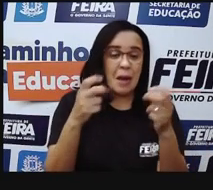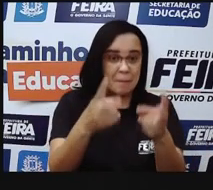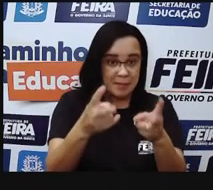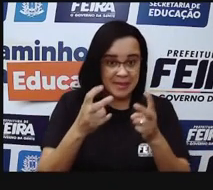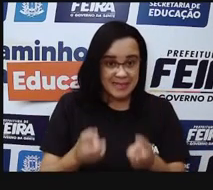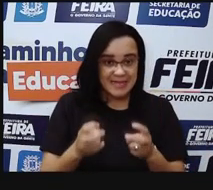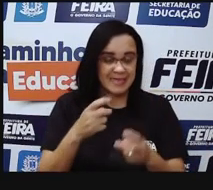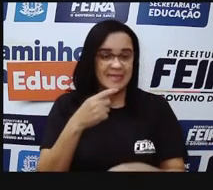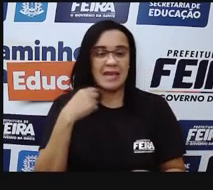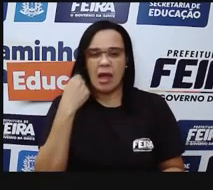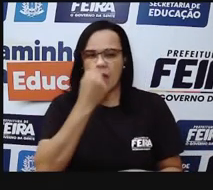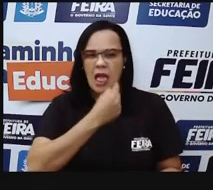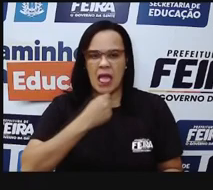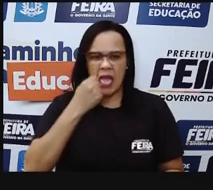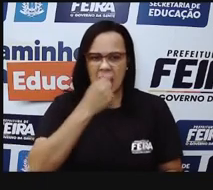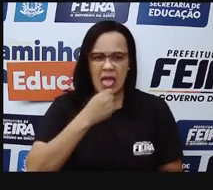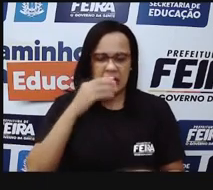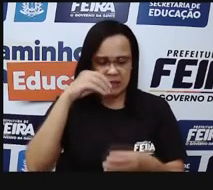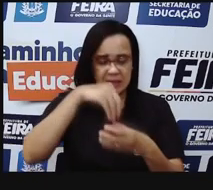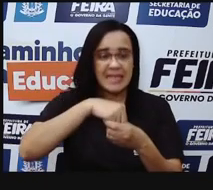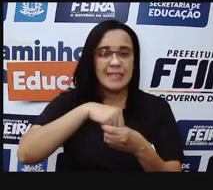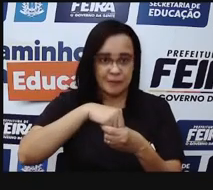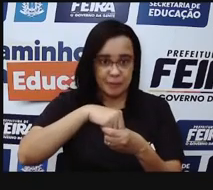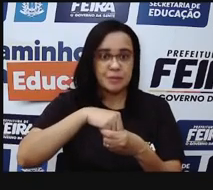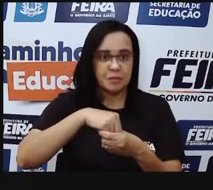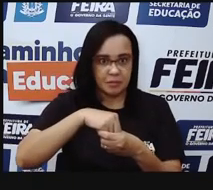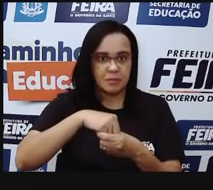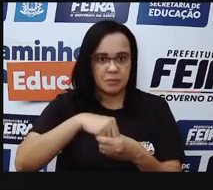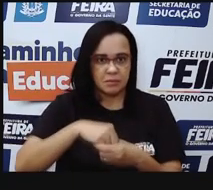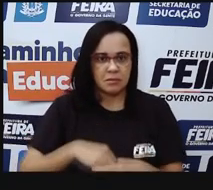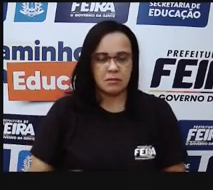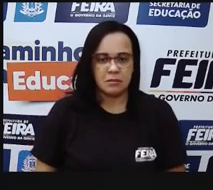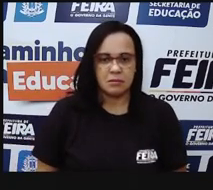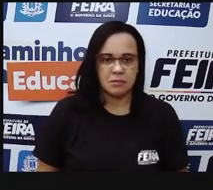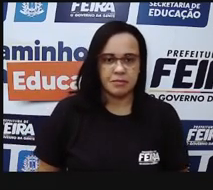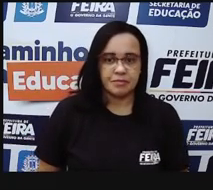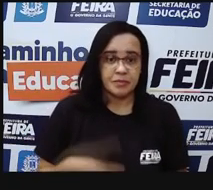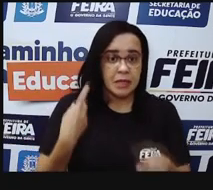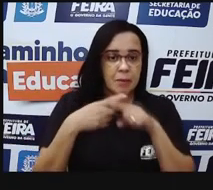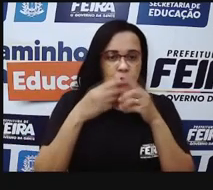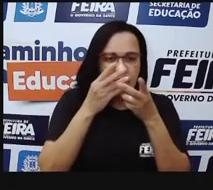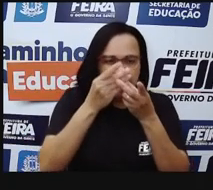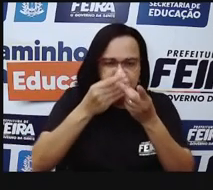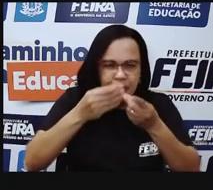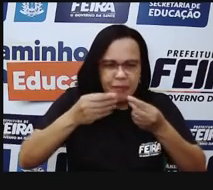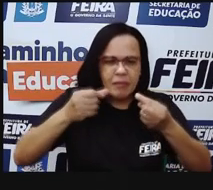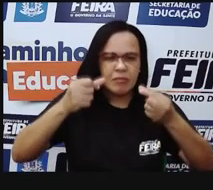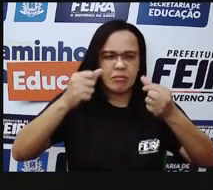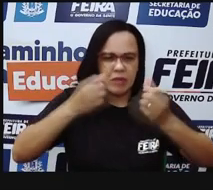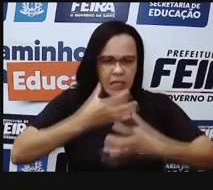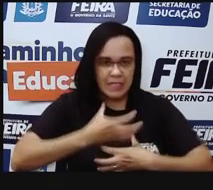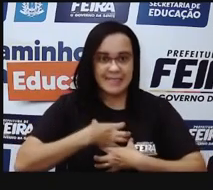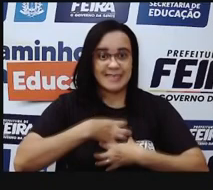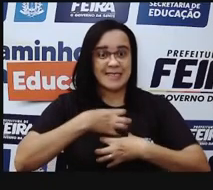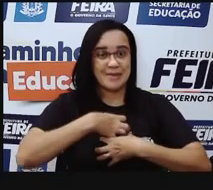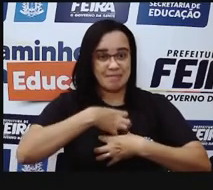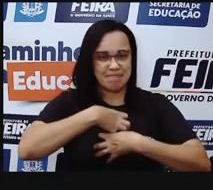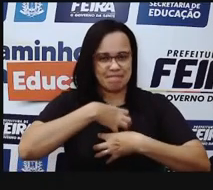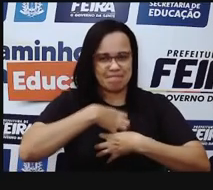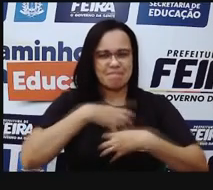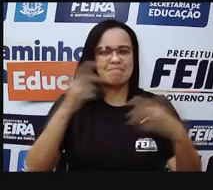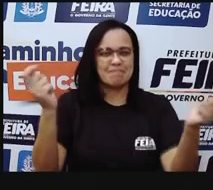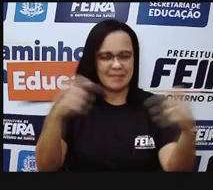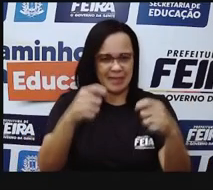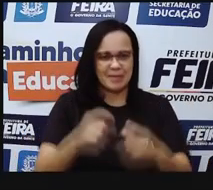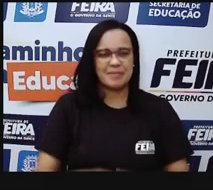papilas, né? Alguns desenhos aqui mostrando essas papilas constativas onde elas se localizam.